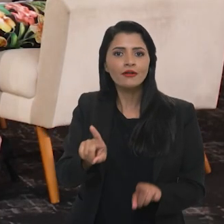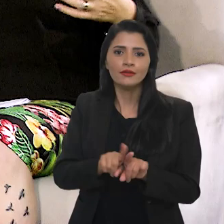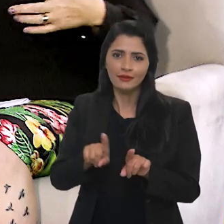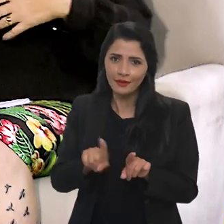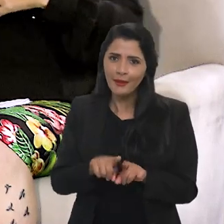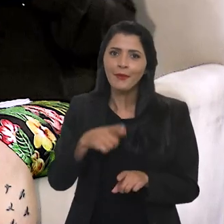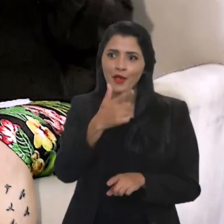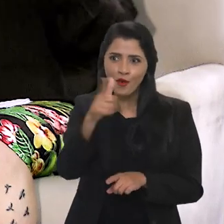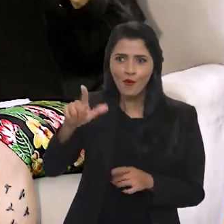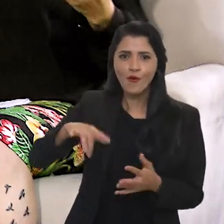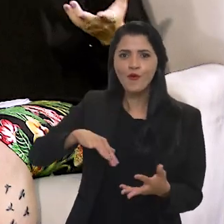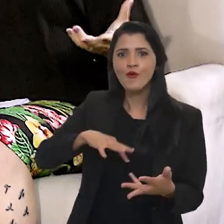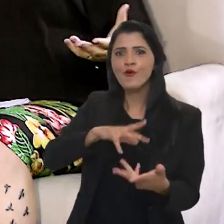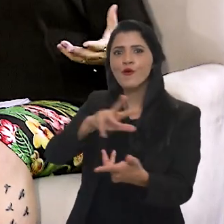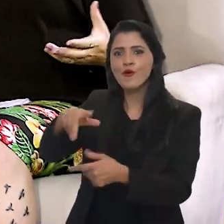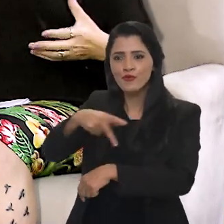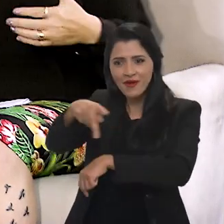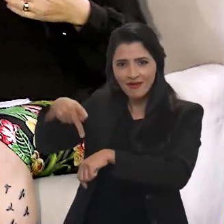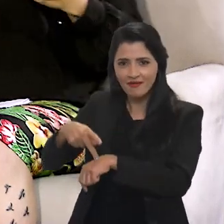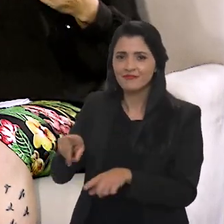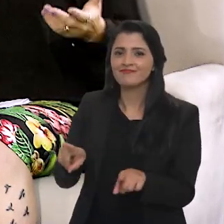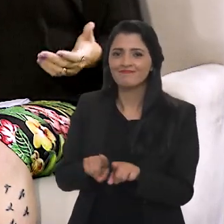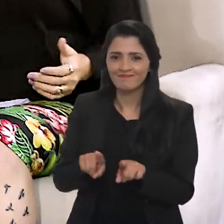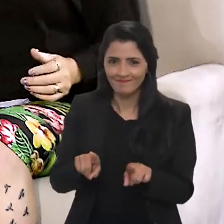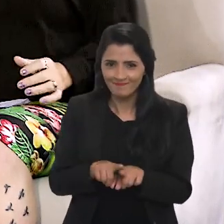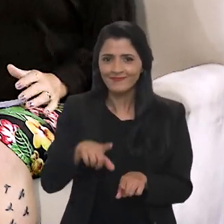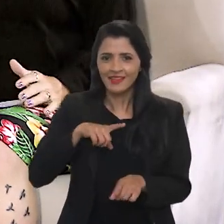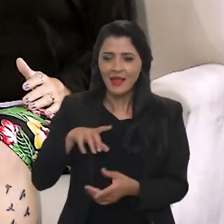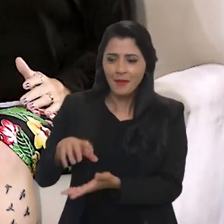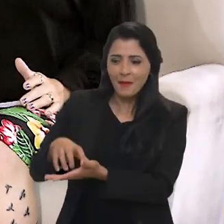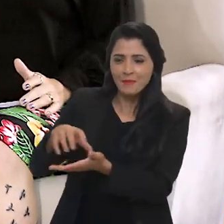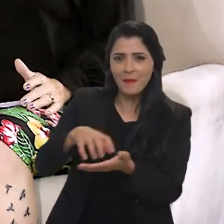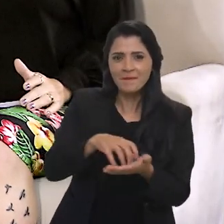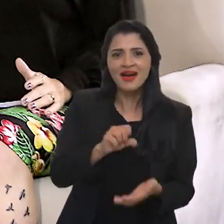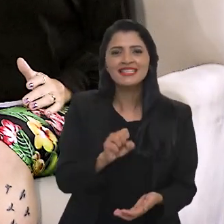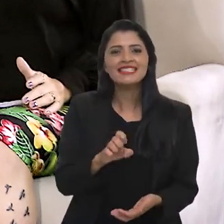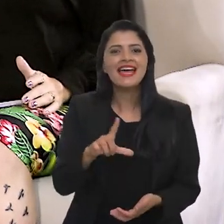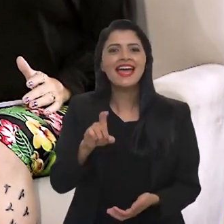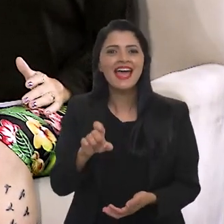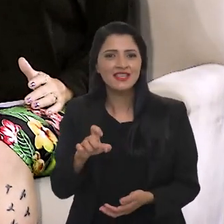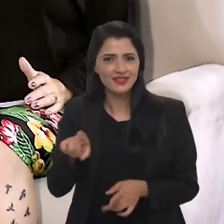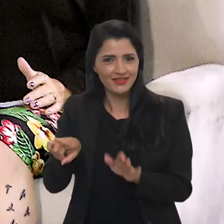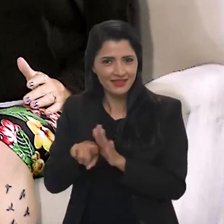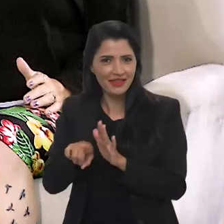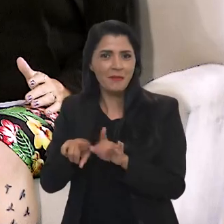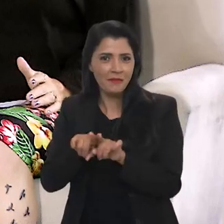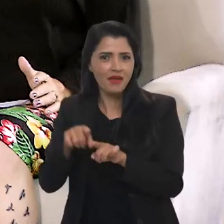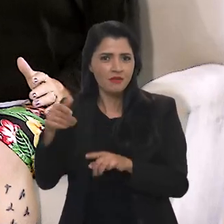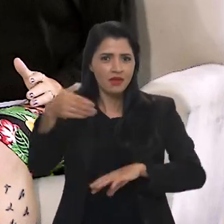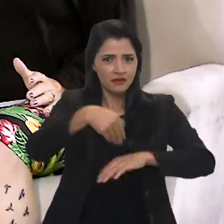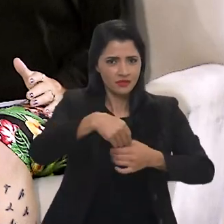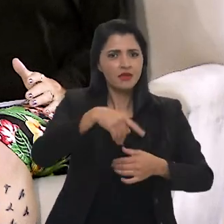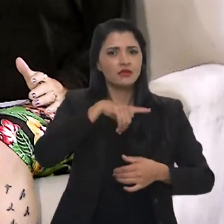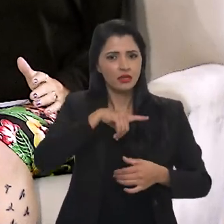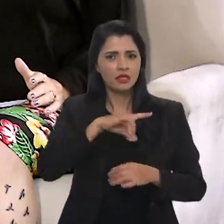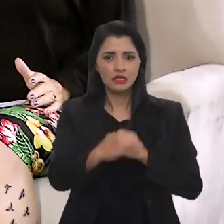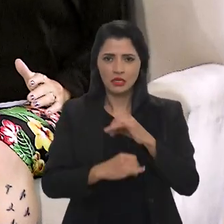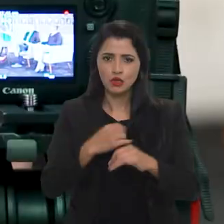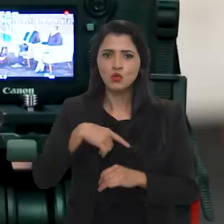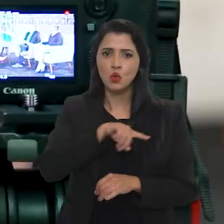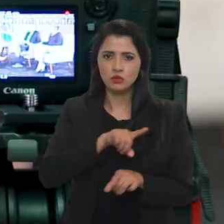gente fala, também vai para a questão internacional, exatamente, que tem sede em outros países, mas que atuam aqui dentro, na nossa internet.